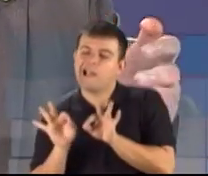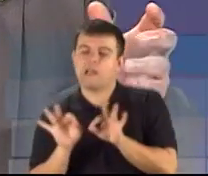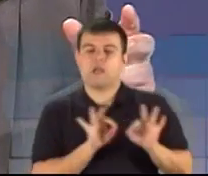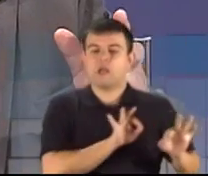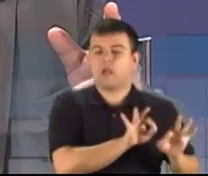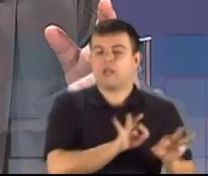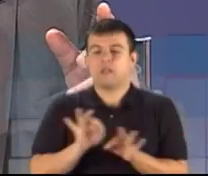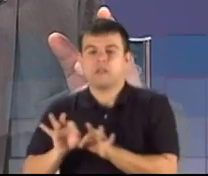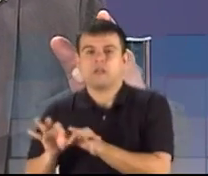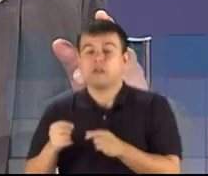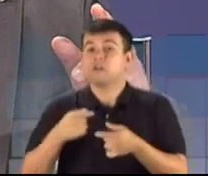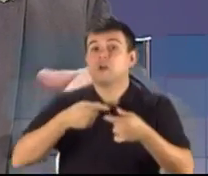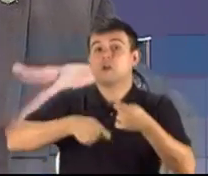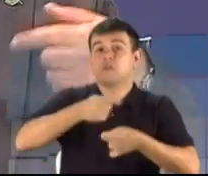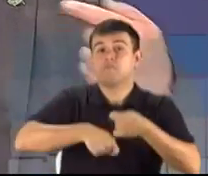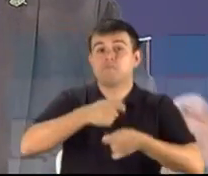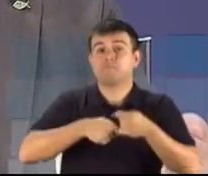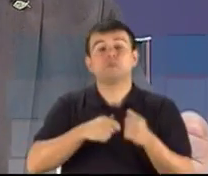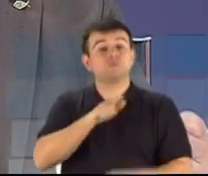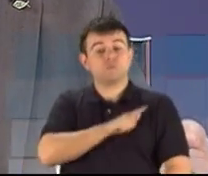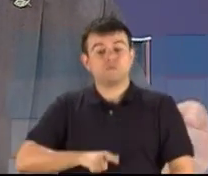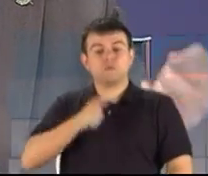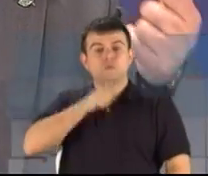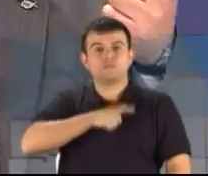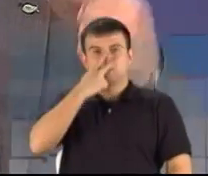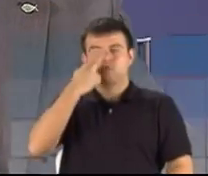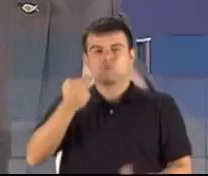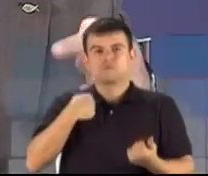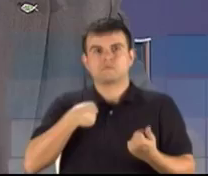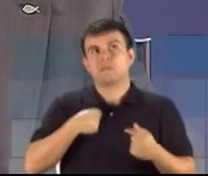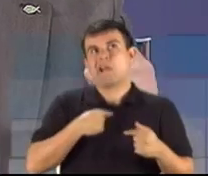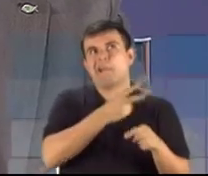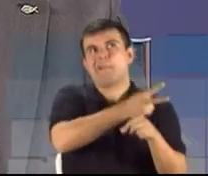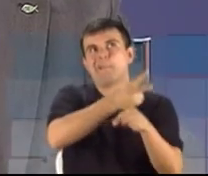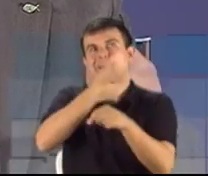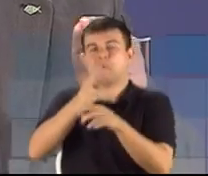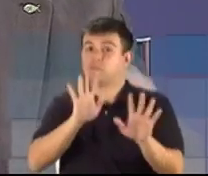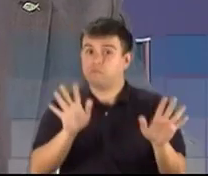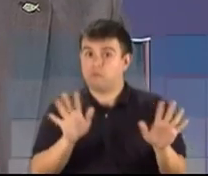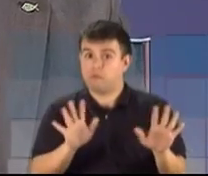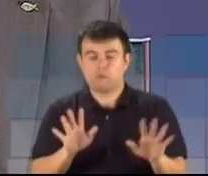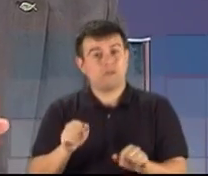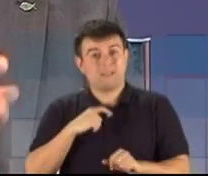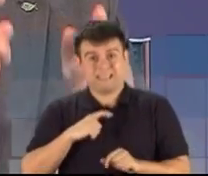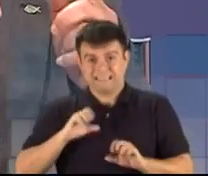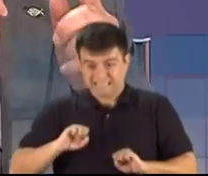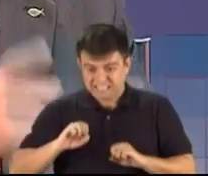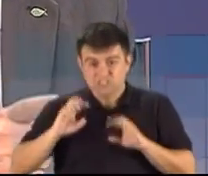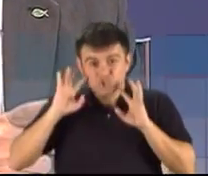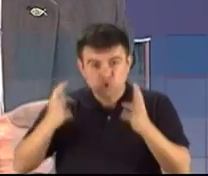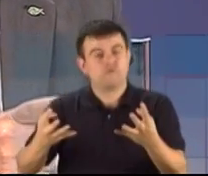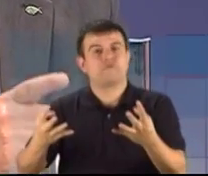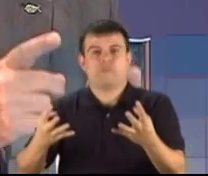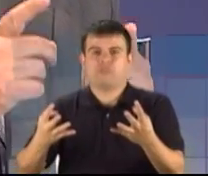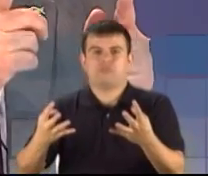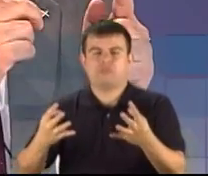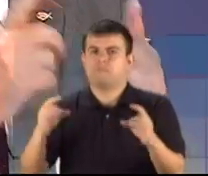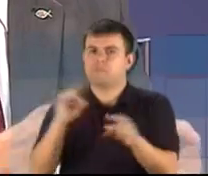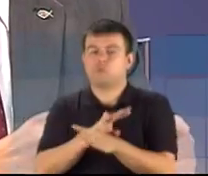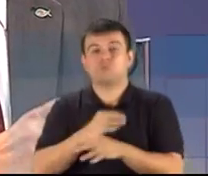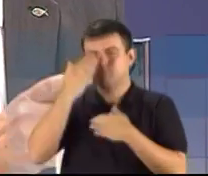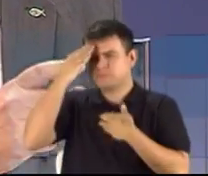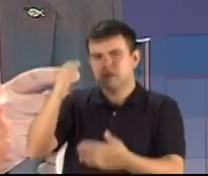finanças para o governo poder buscar mais empréstimos. Nós precisamos resolver esse problema definitivamente. Obrigado, TVE.